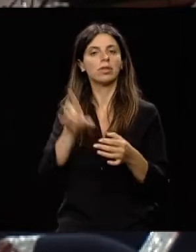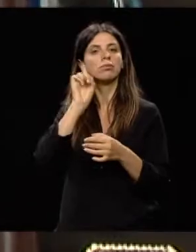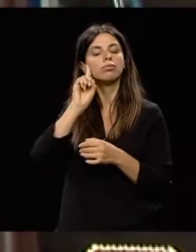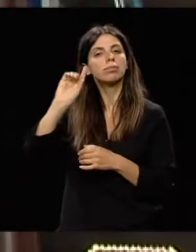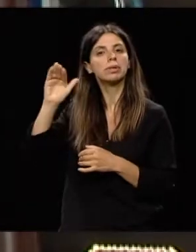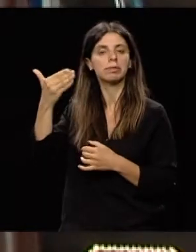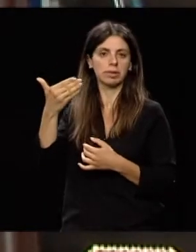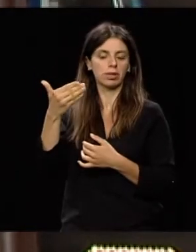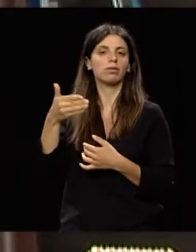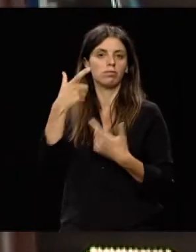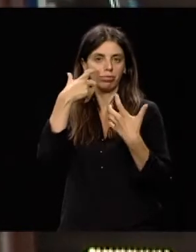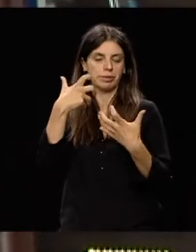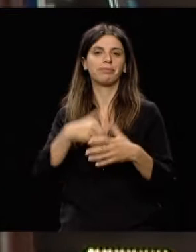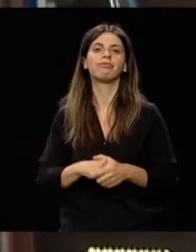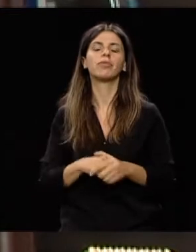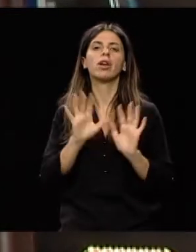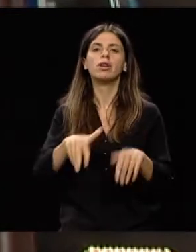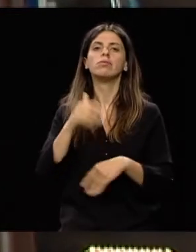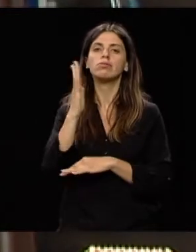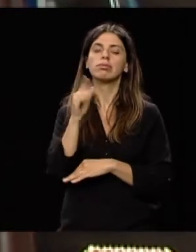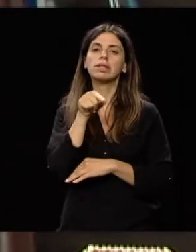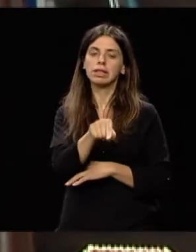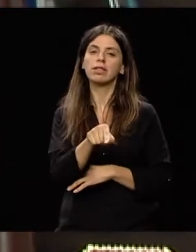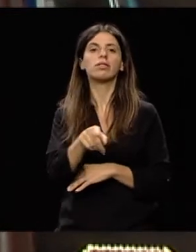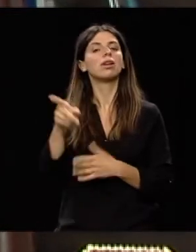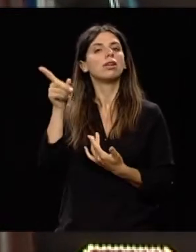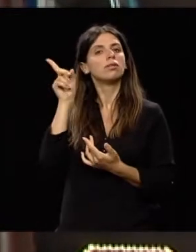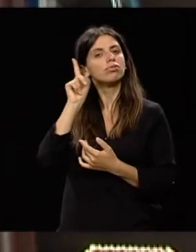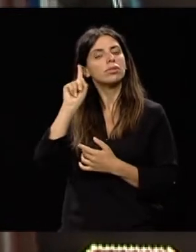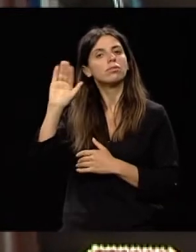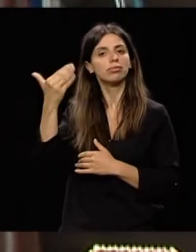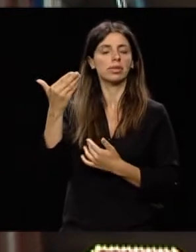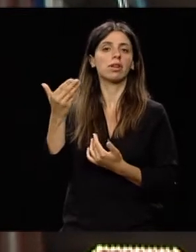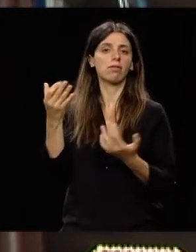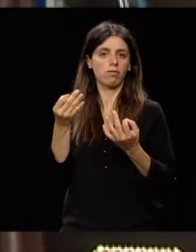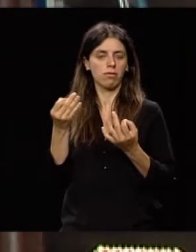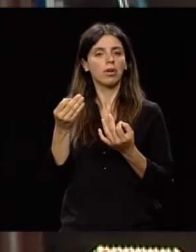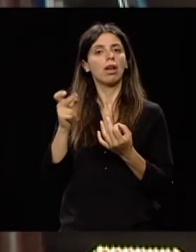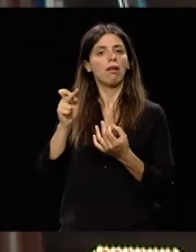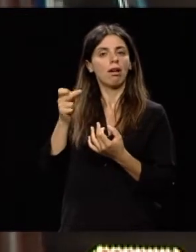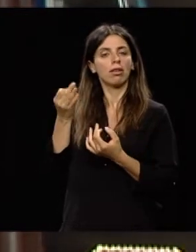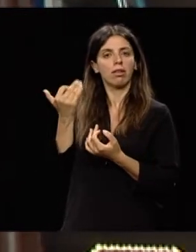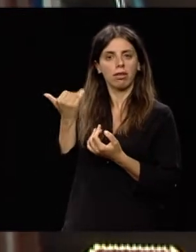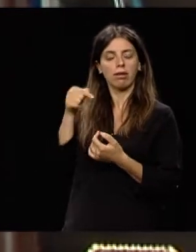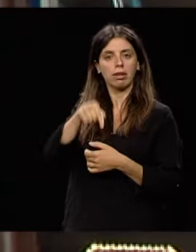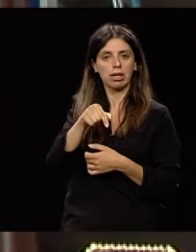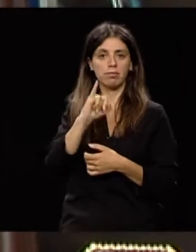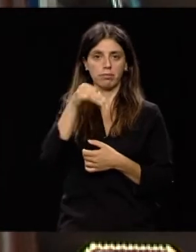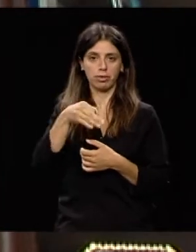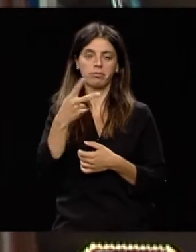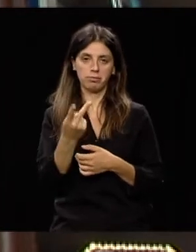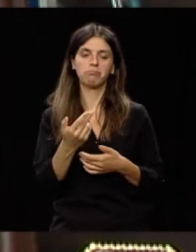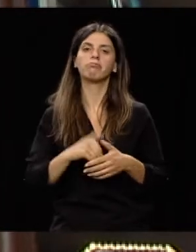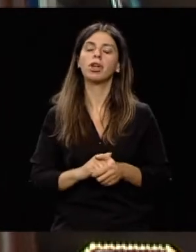O evento mais importante que se realizou nestes últimos anos aqui no Instituto Politécnico de Biseu, um congresso